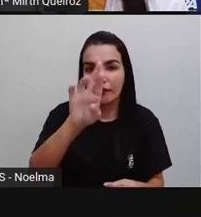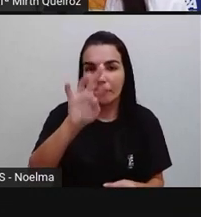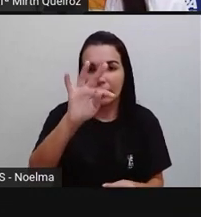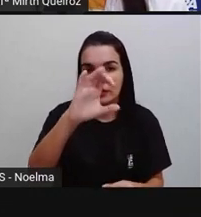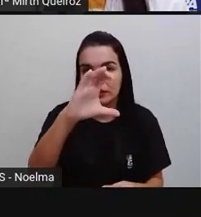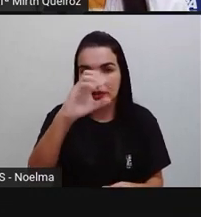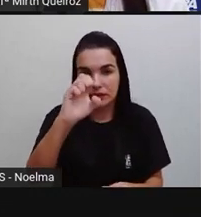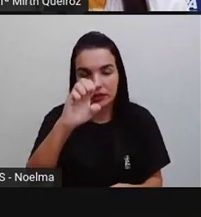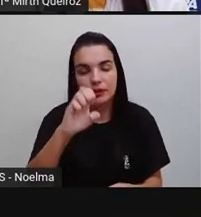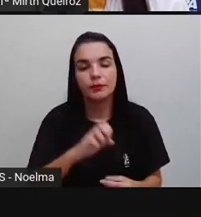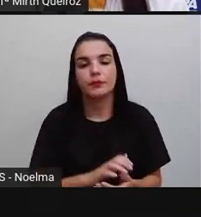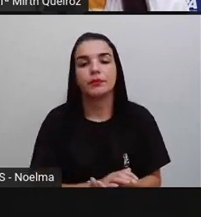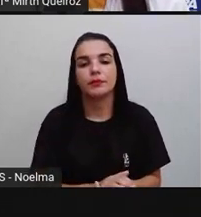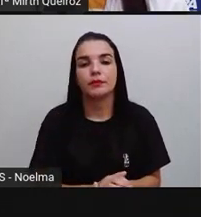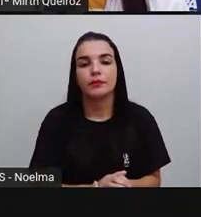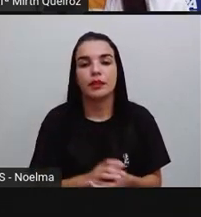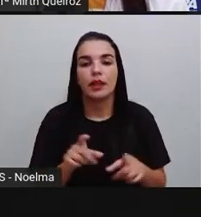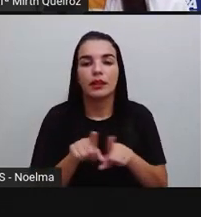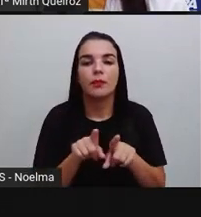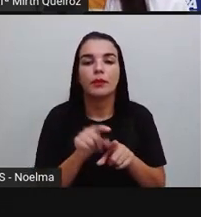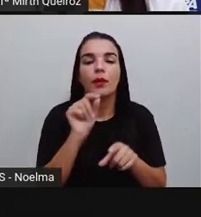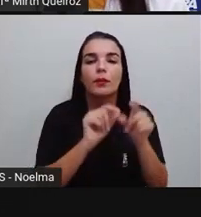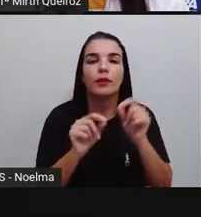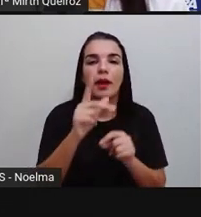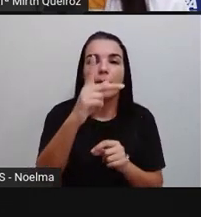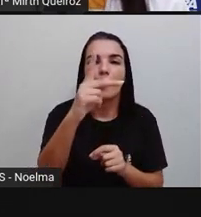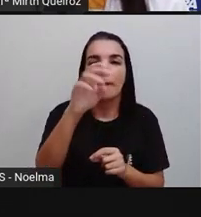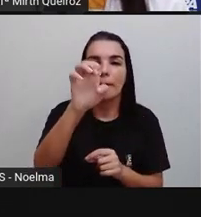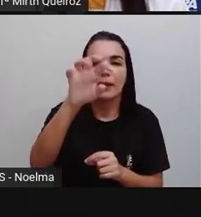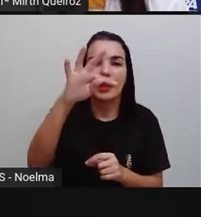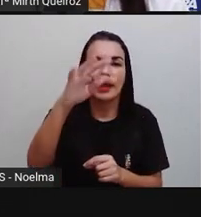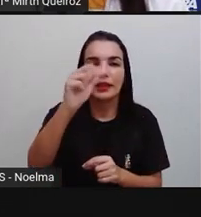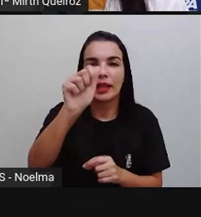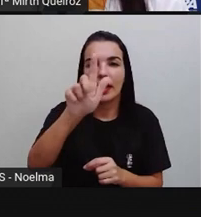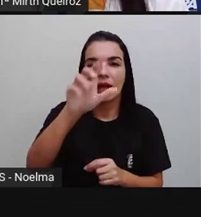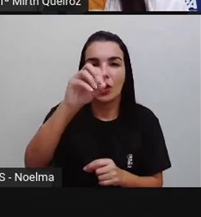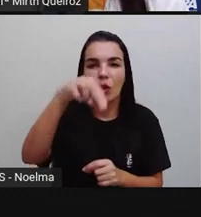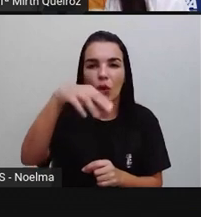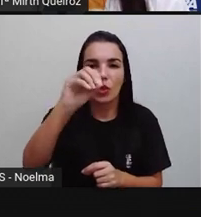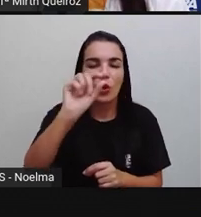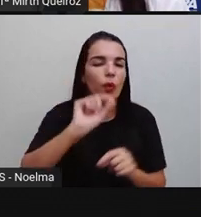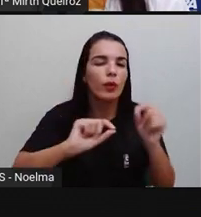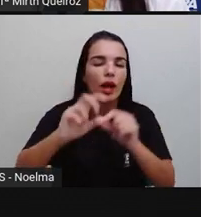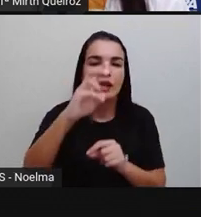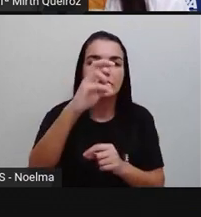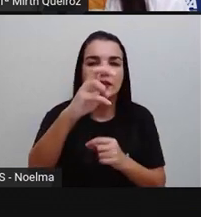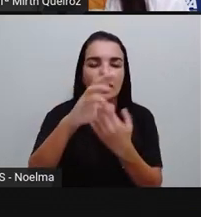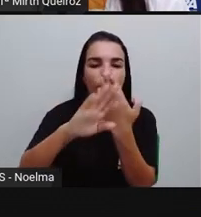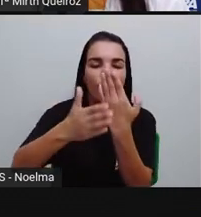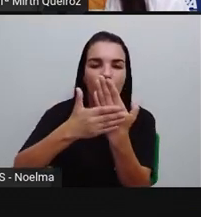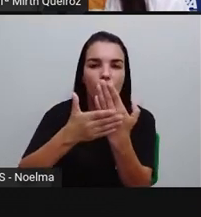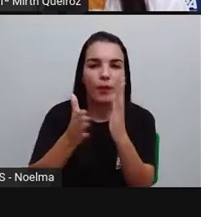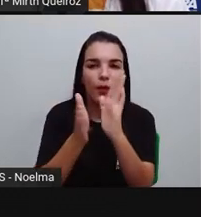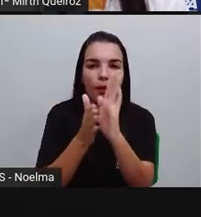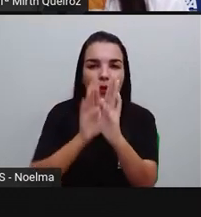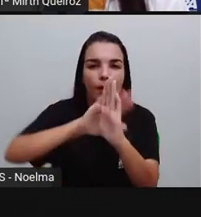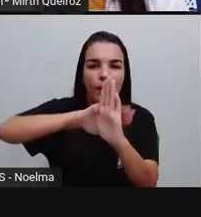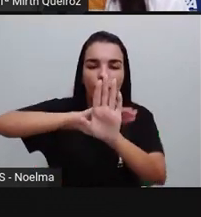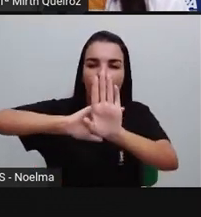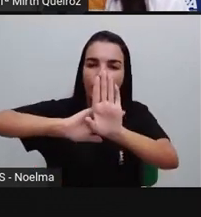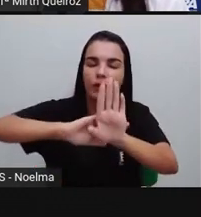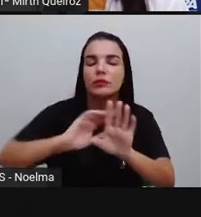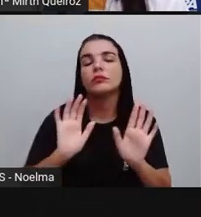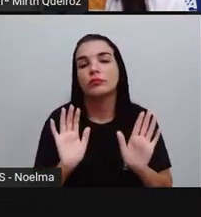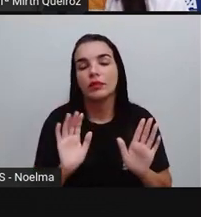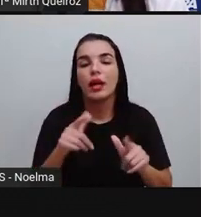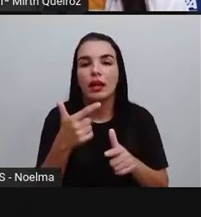e aqui nós temos o pentágono que é uma figura de cinco lados que também